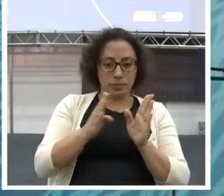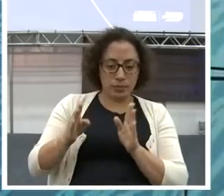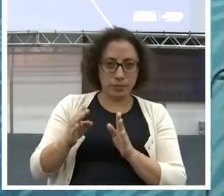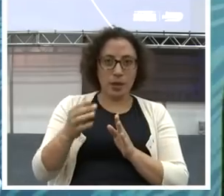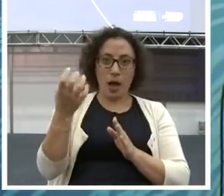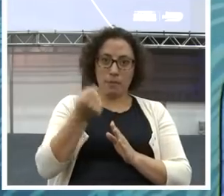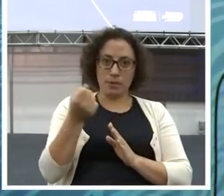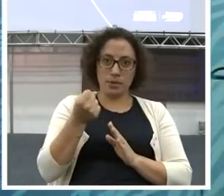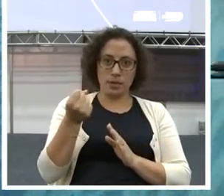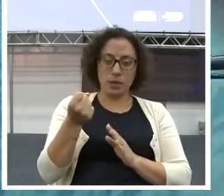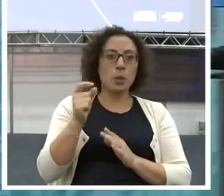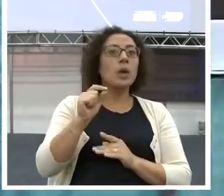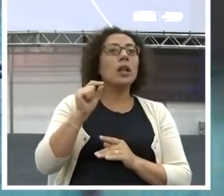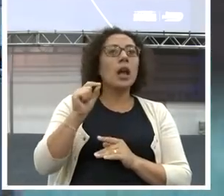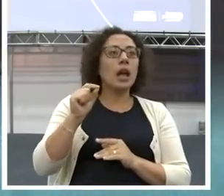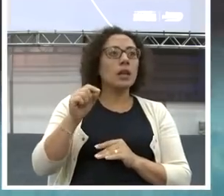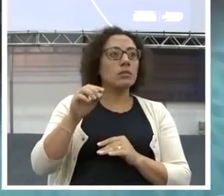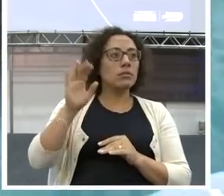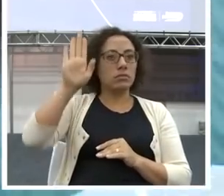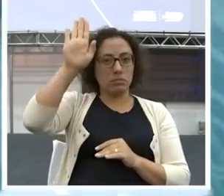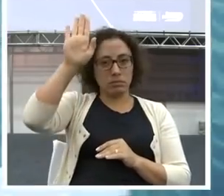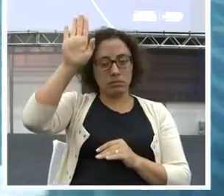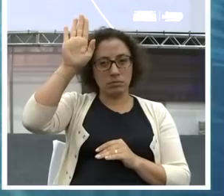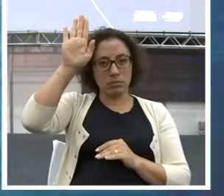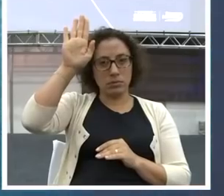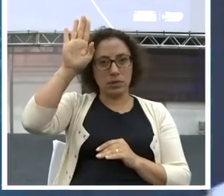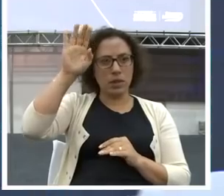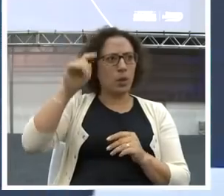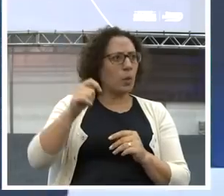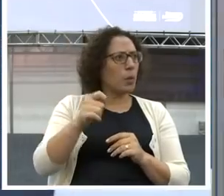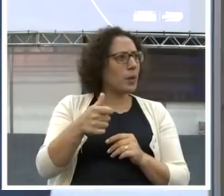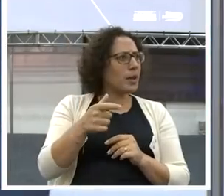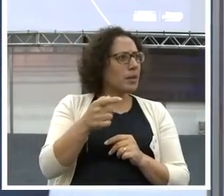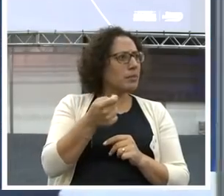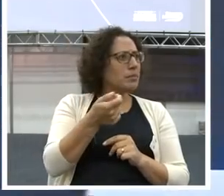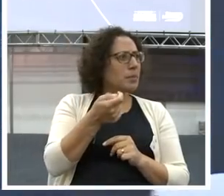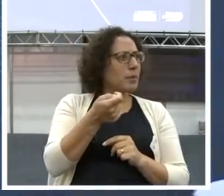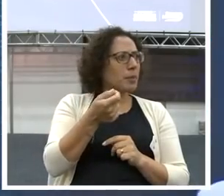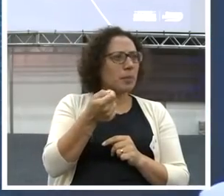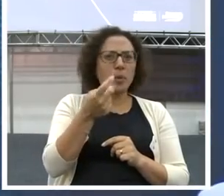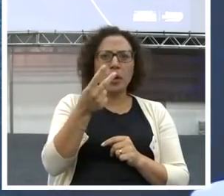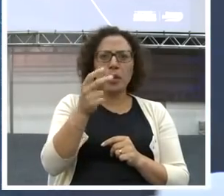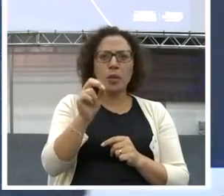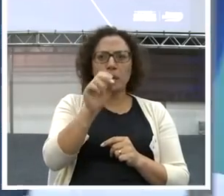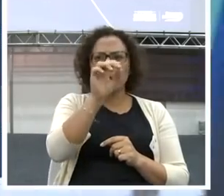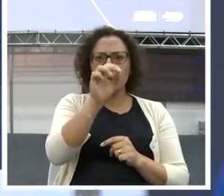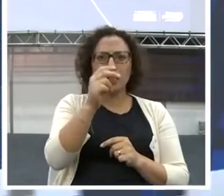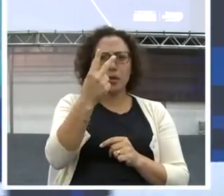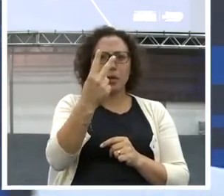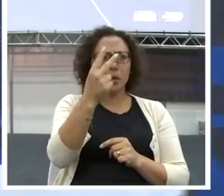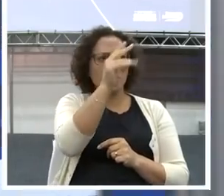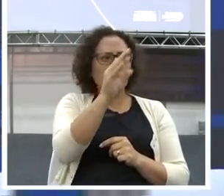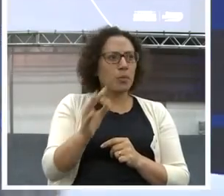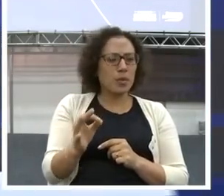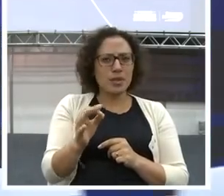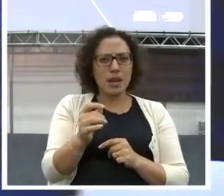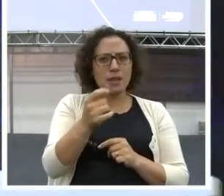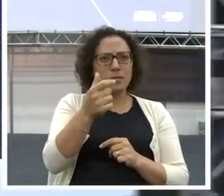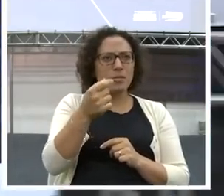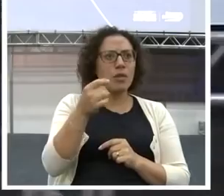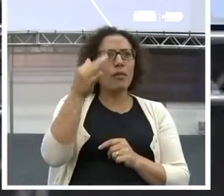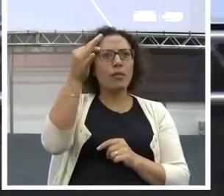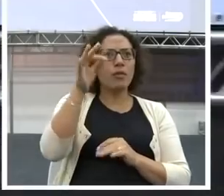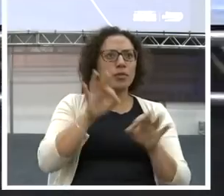Ih, olha só. Quase ninguém, né? 2% da sala tem plano de aposentadoria aqui.